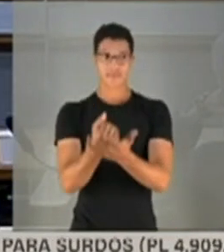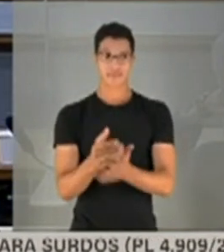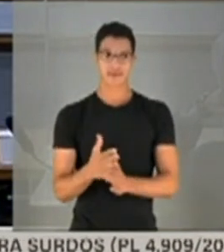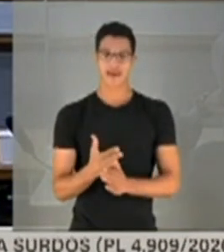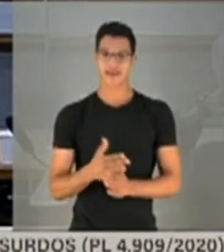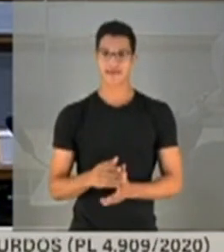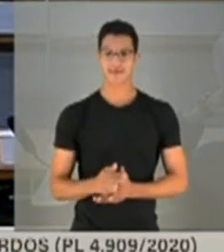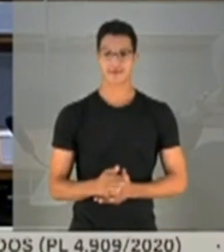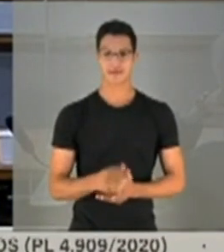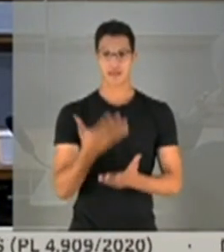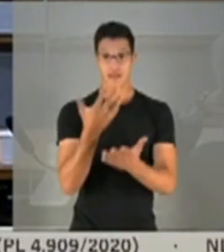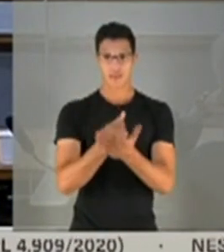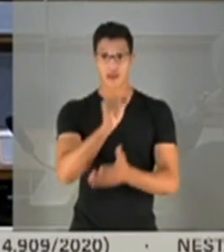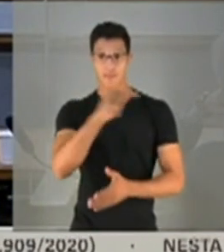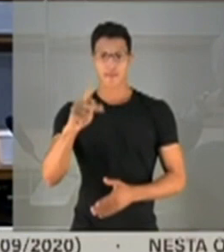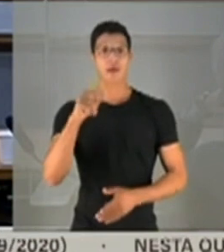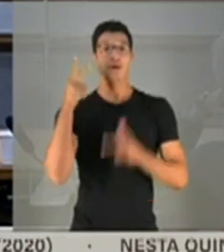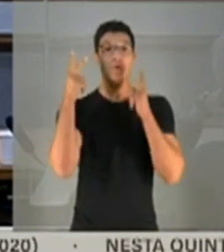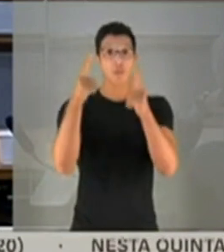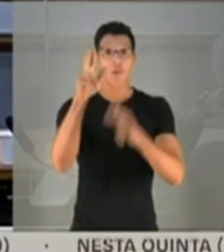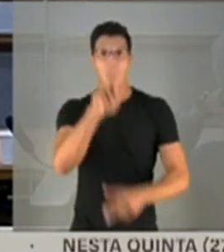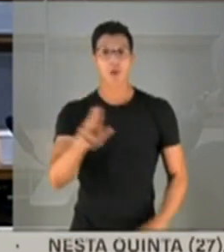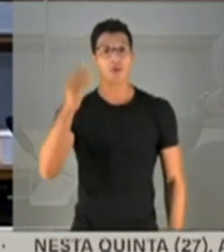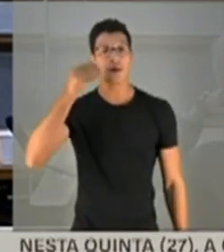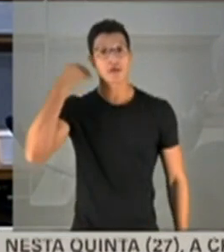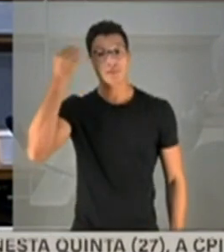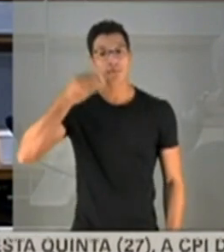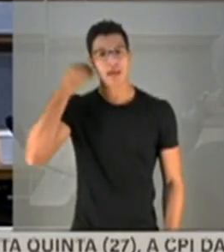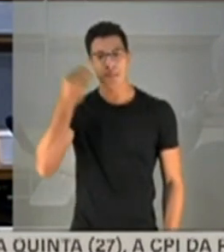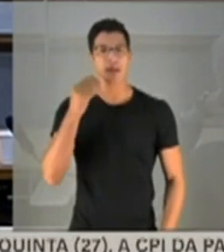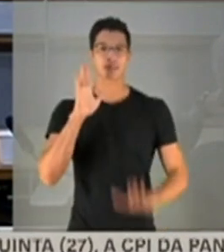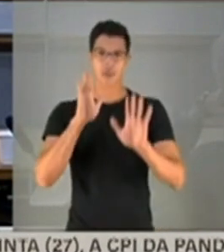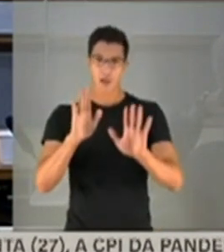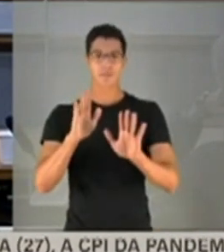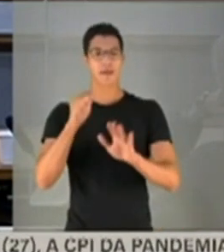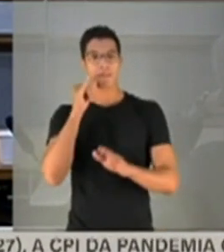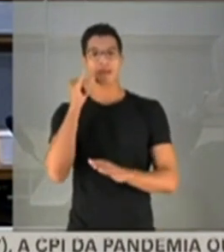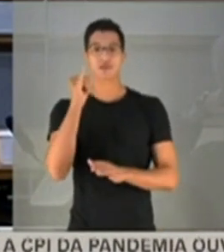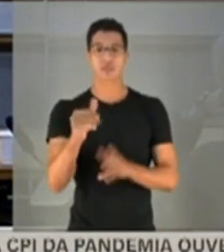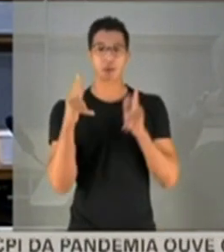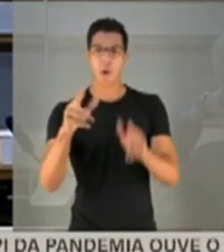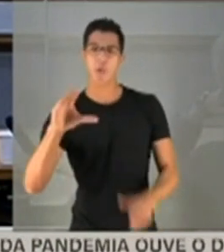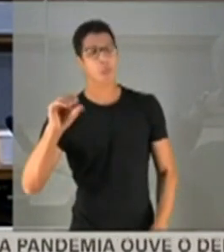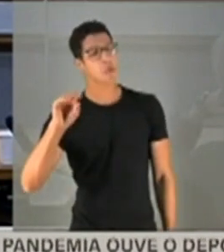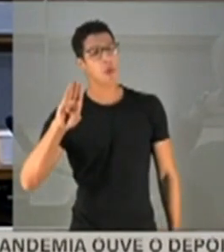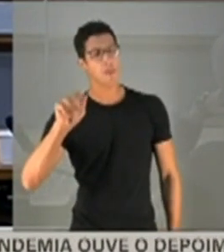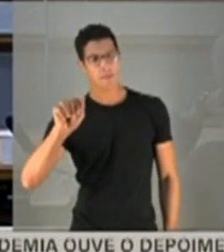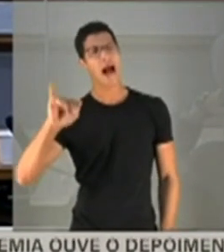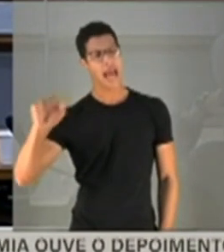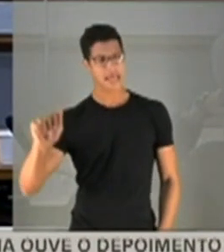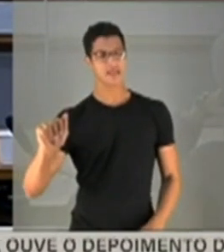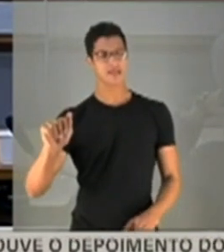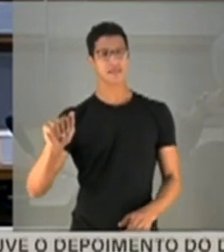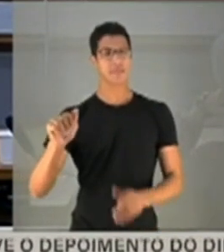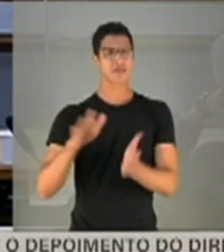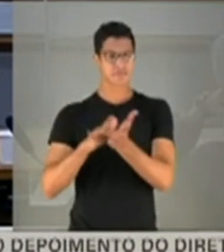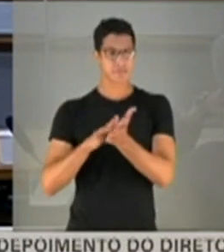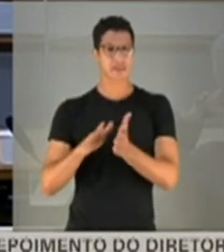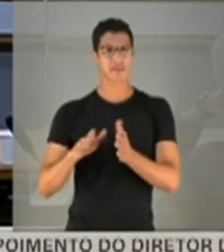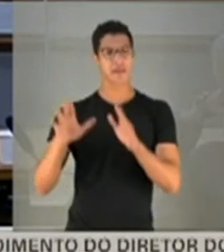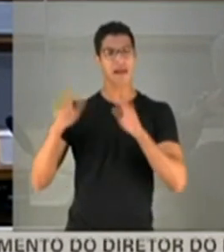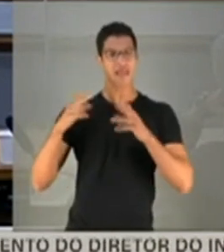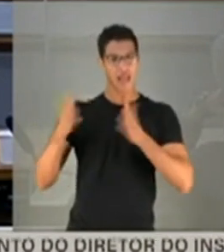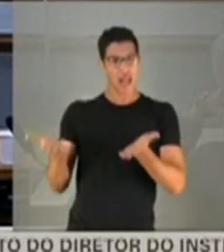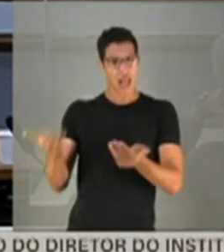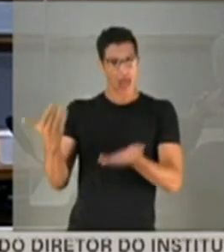usado como experimento, vamos dizer assim, para não dizer como cobaia, para não ser mais